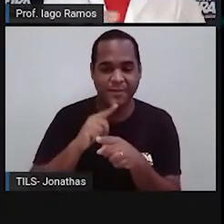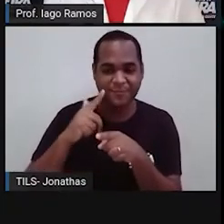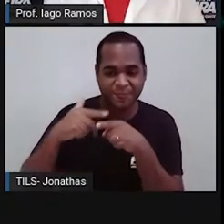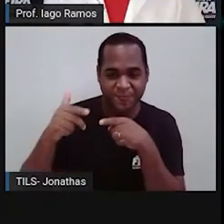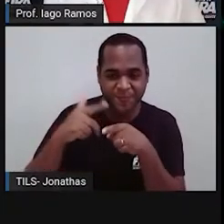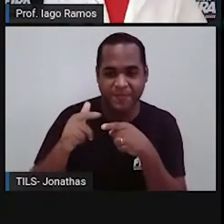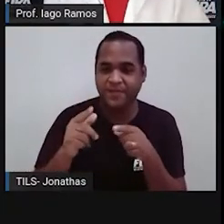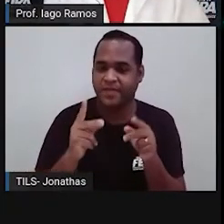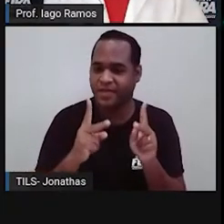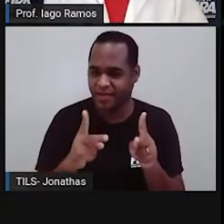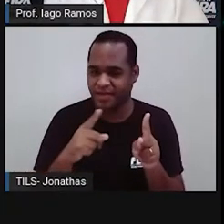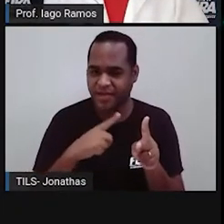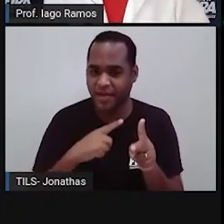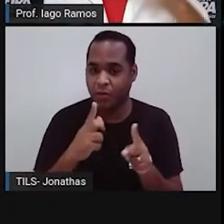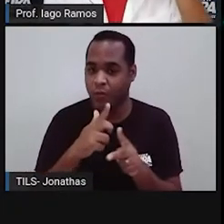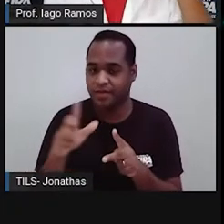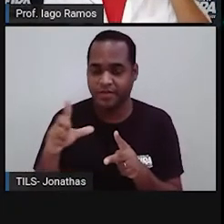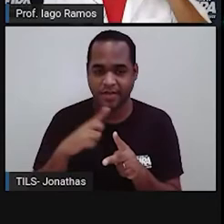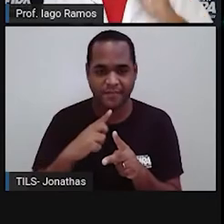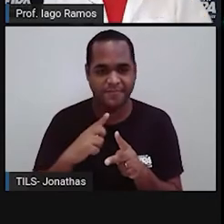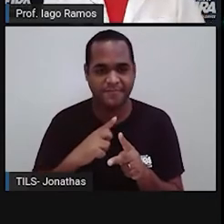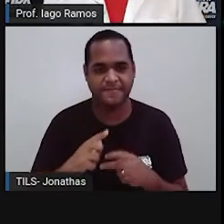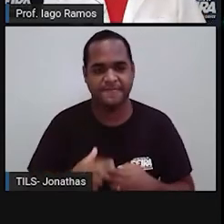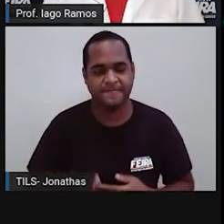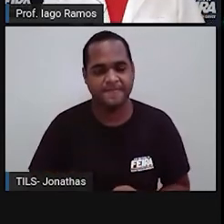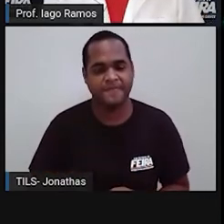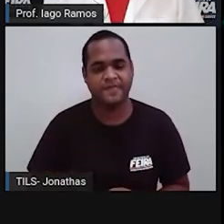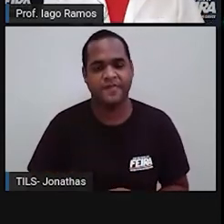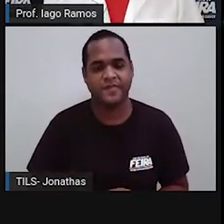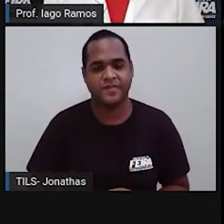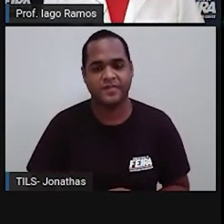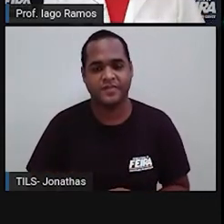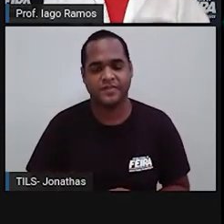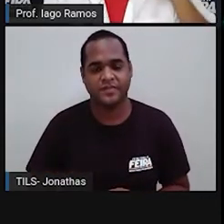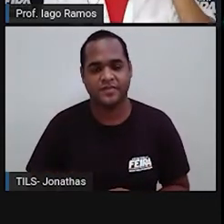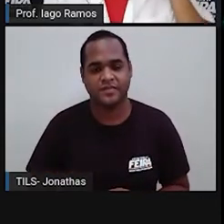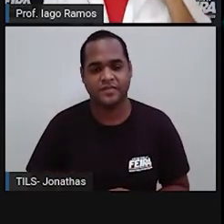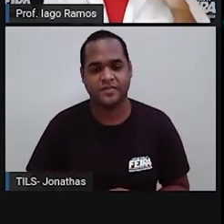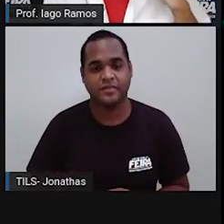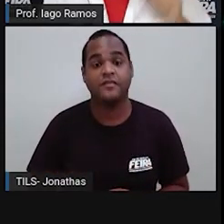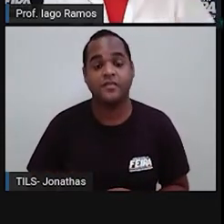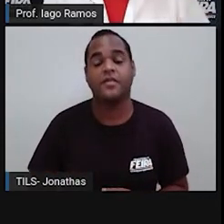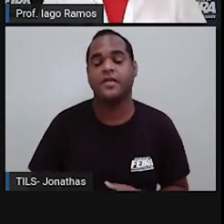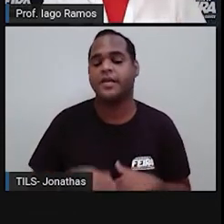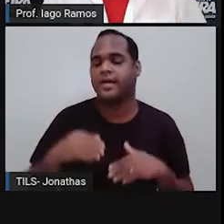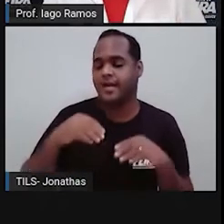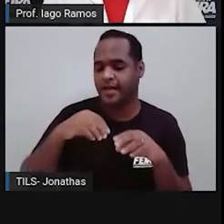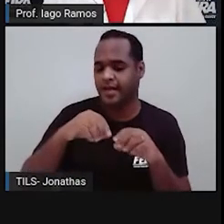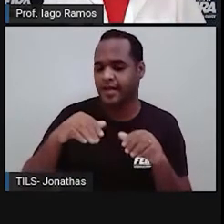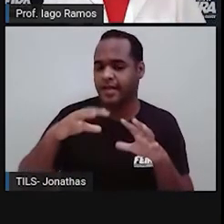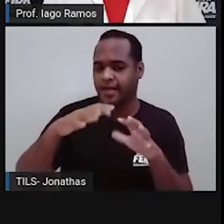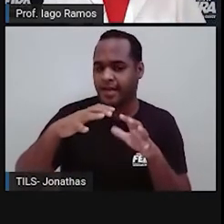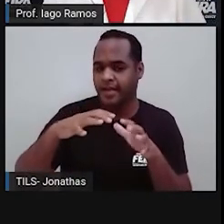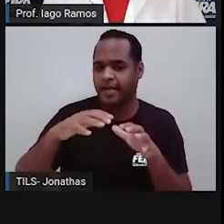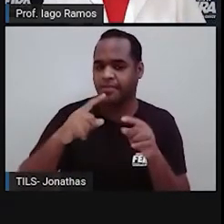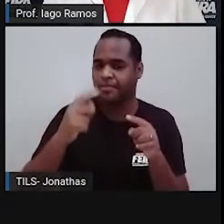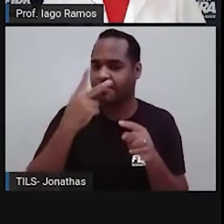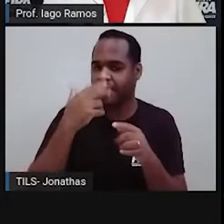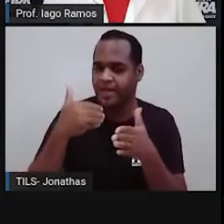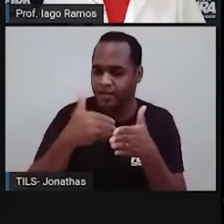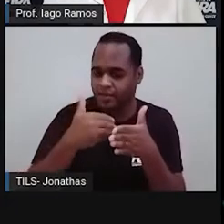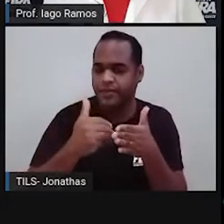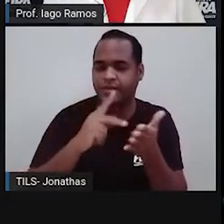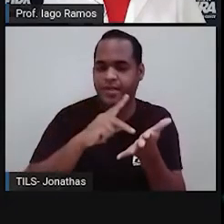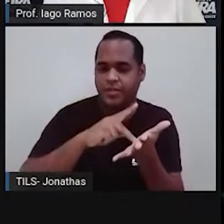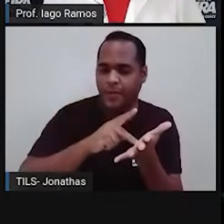continuar. Tem mais fases, olha só. A forma do planeta Terra é mais próxima do